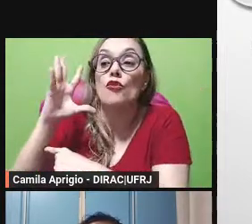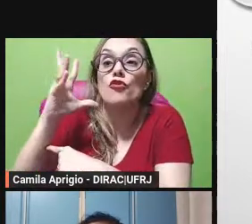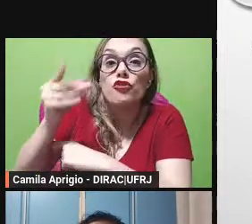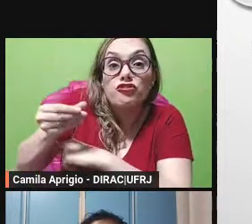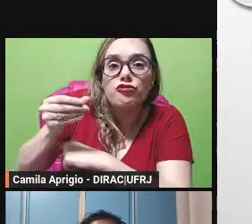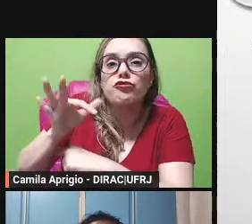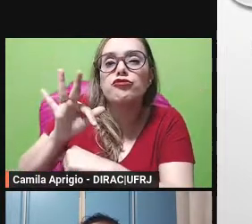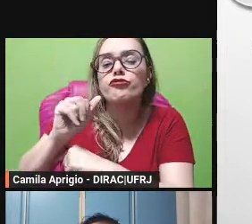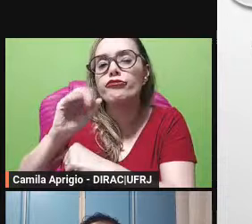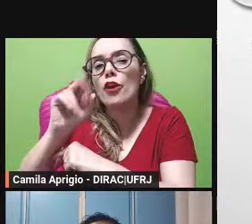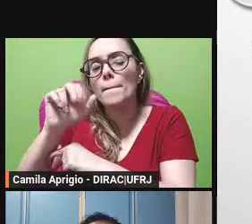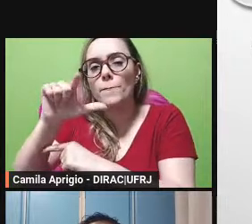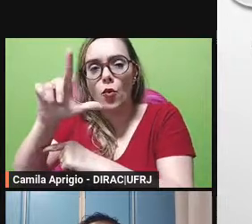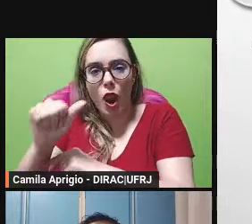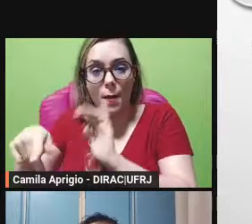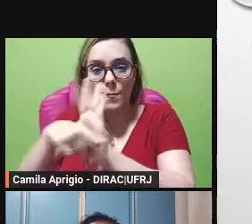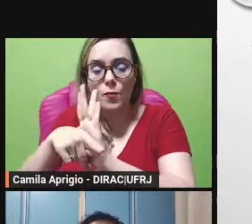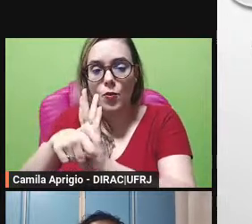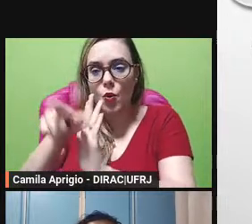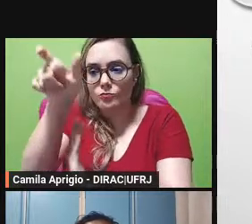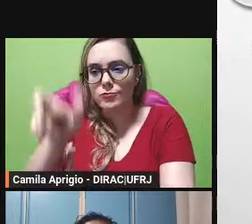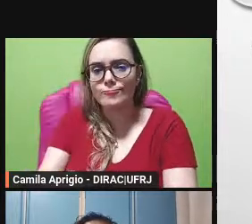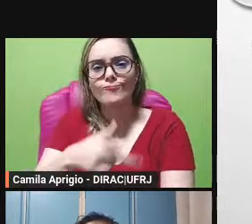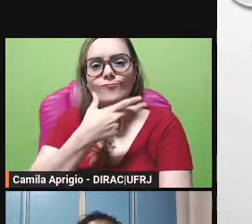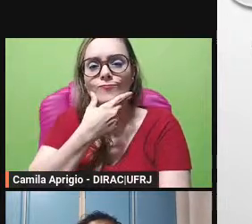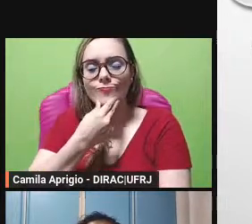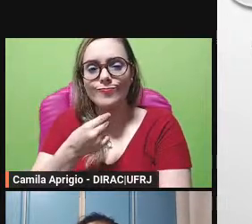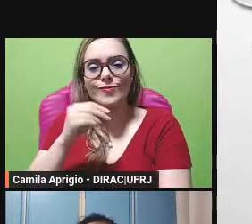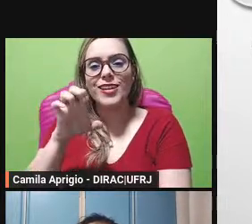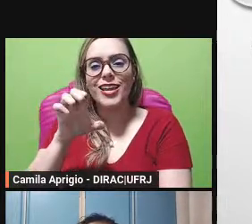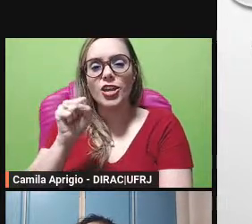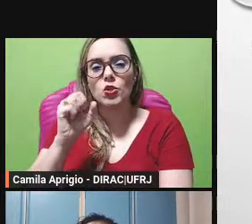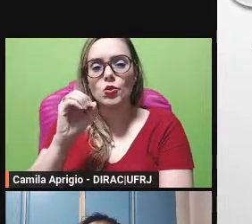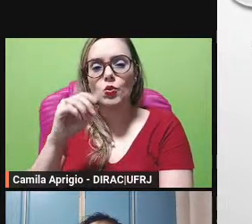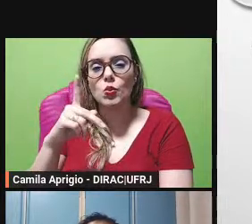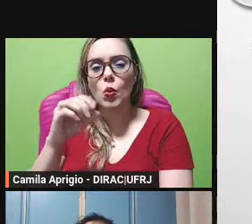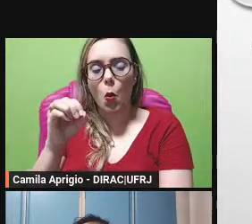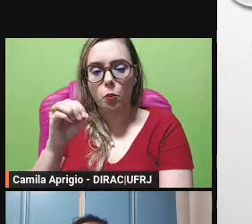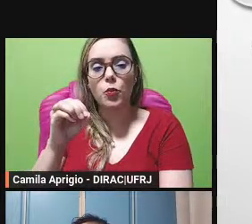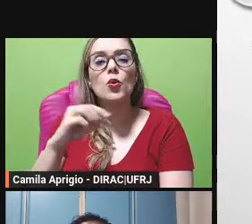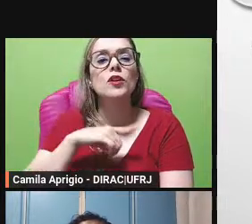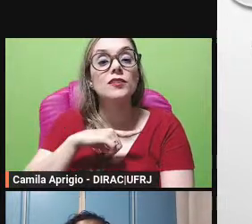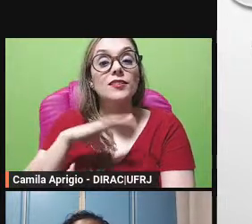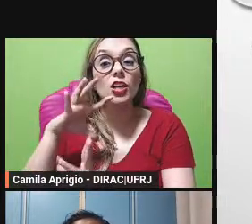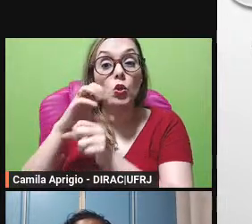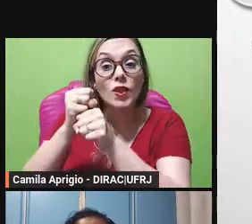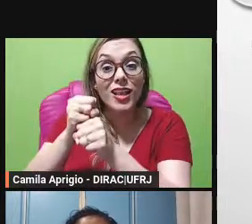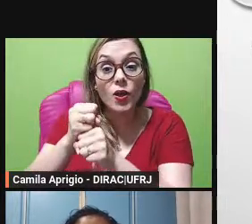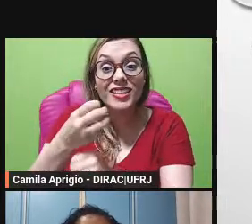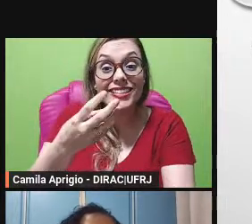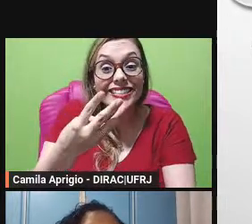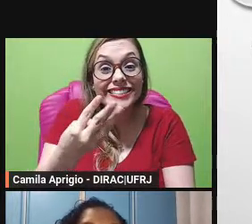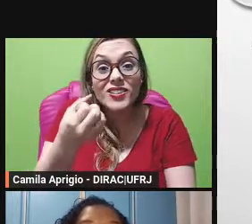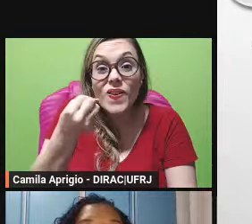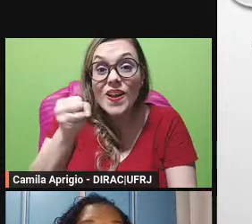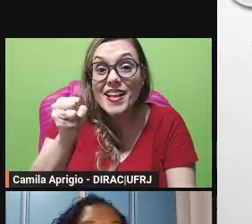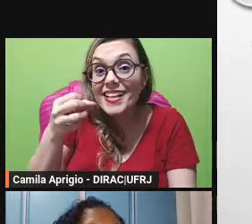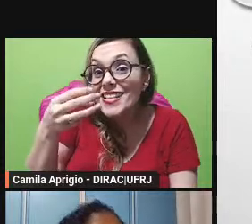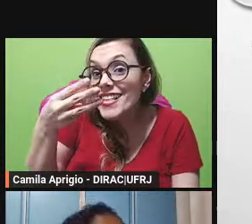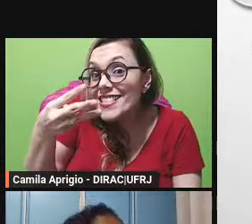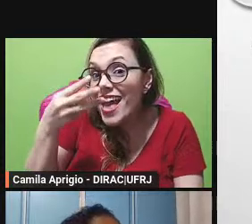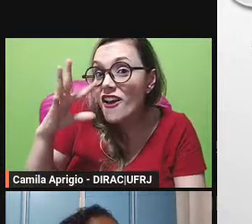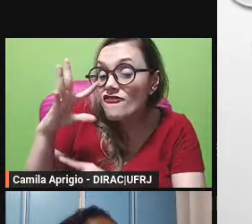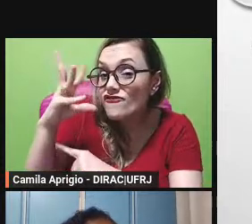é? uma tradução da professora Maria Celeste tem aí 383 fábulas traduzidas diretamente do